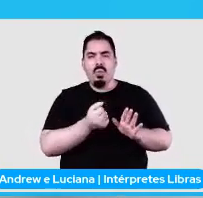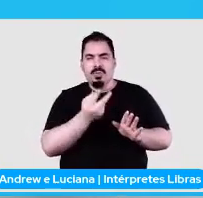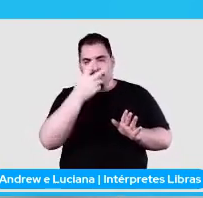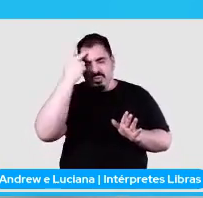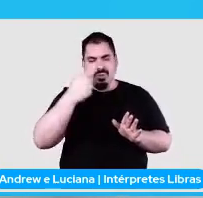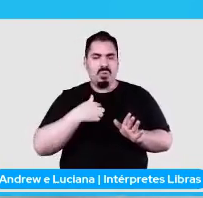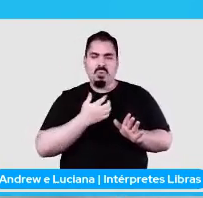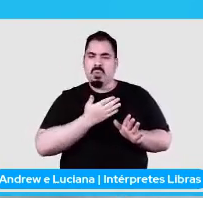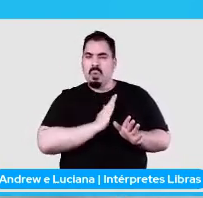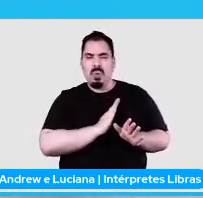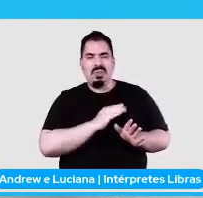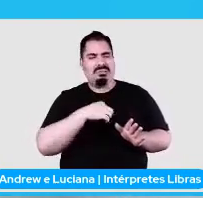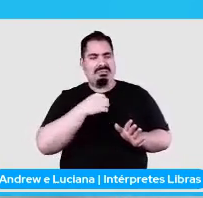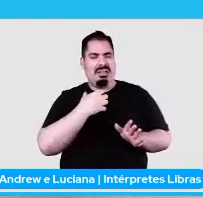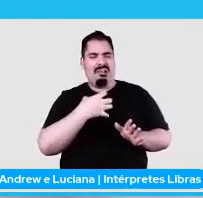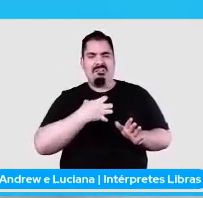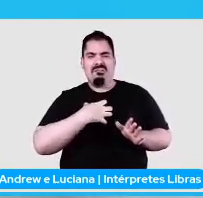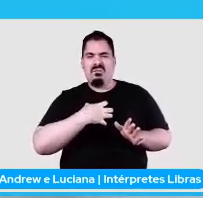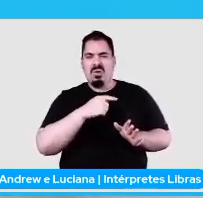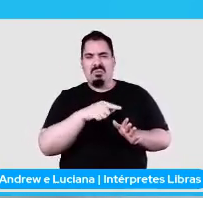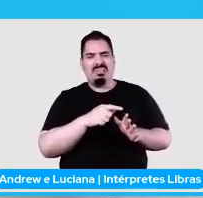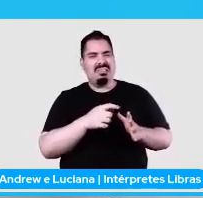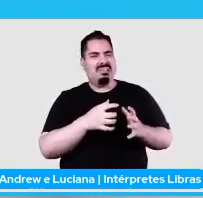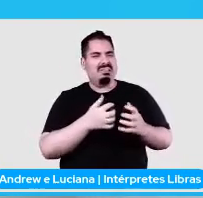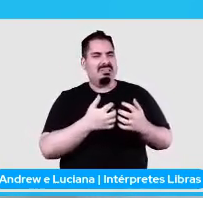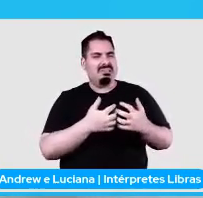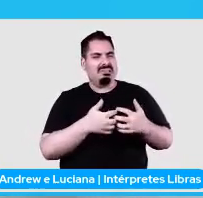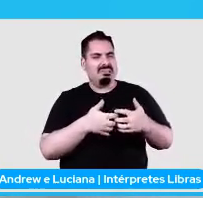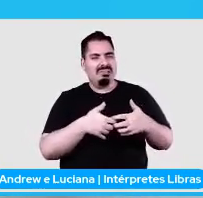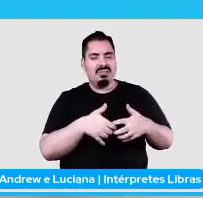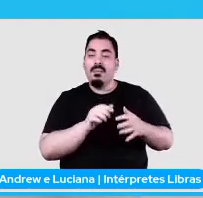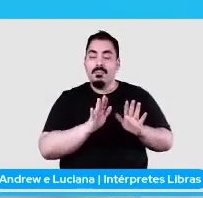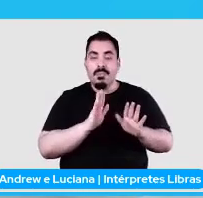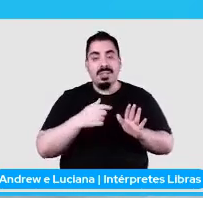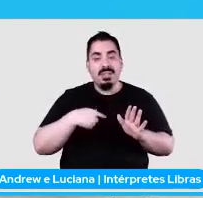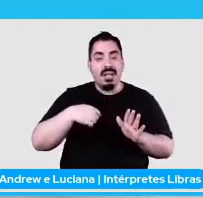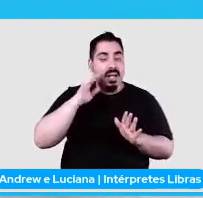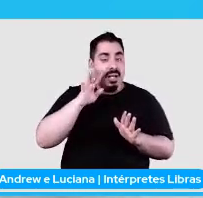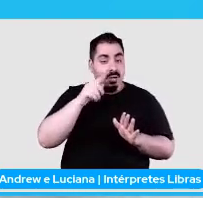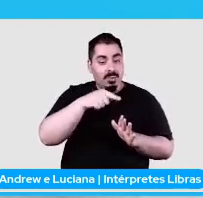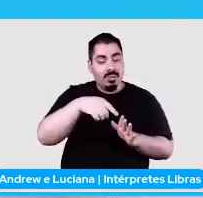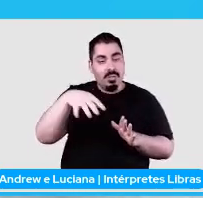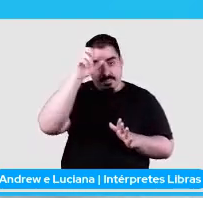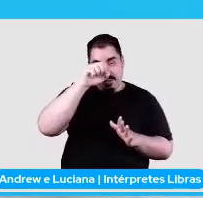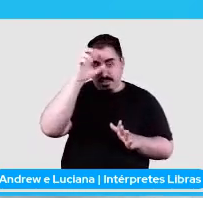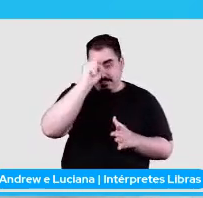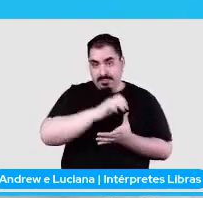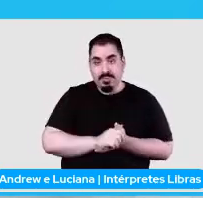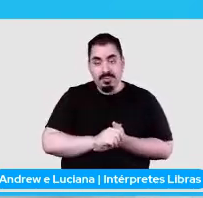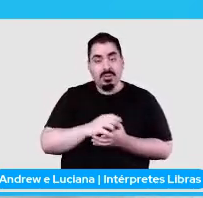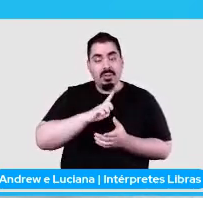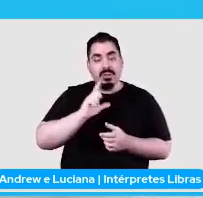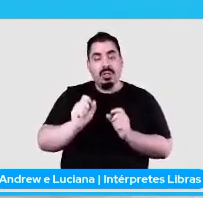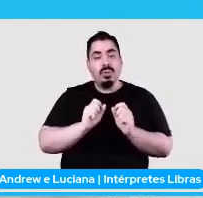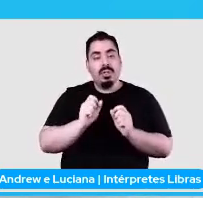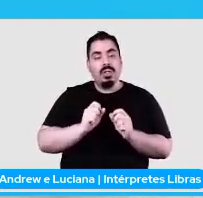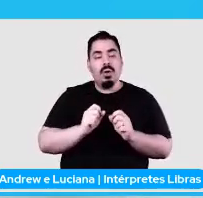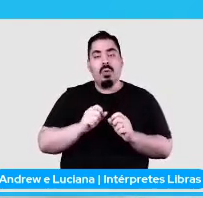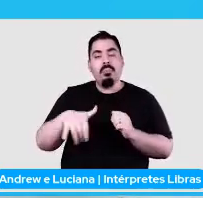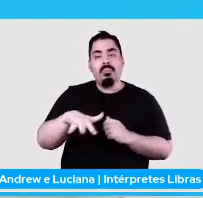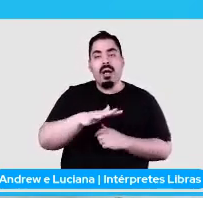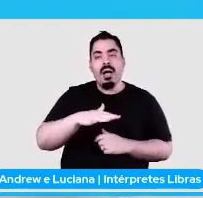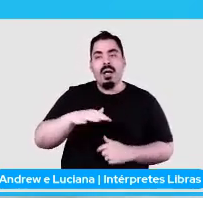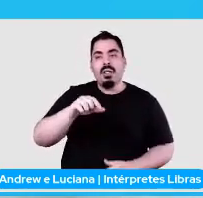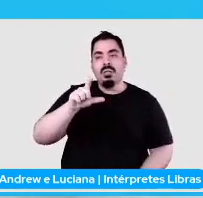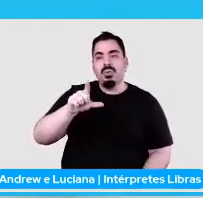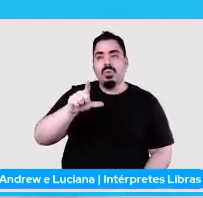E aí é muito massa, porque essa parte de chatbot, ele adentra nessa área, uma sub-área do NLP, que é essa parte de entendimento